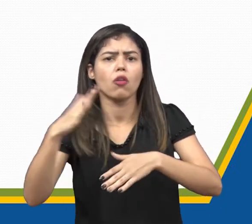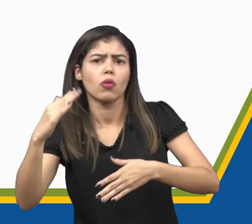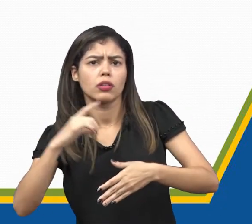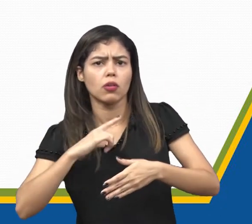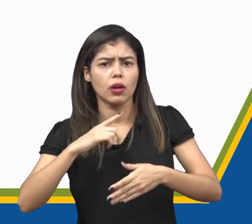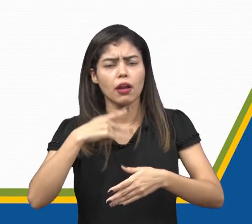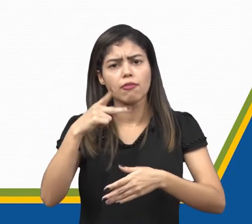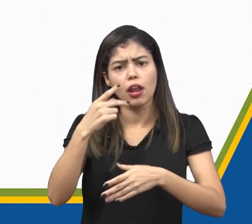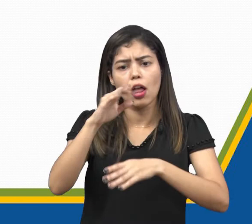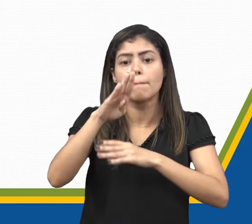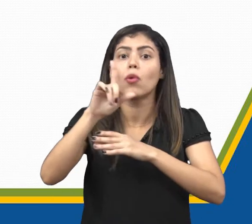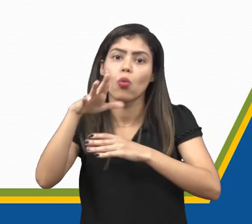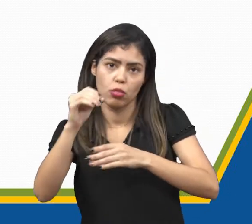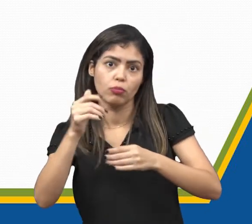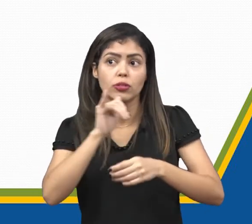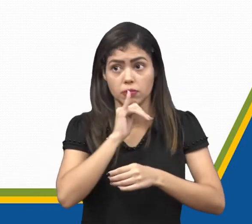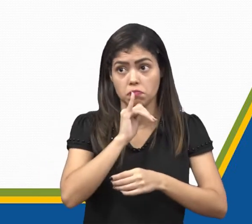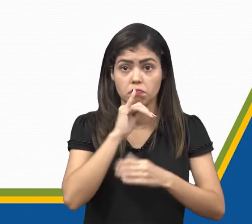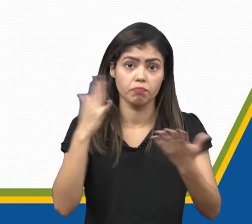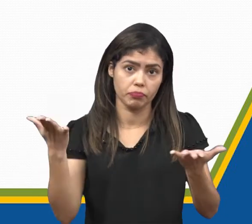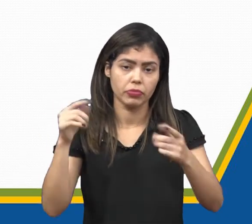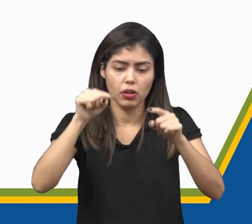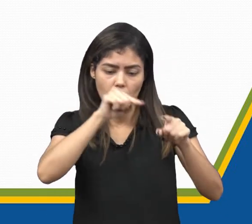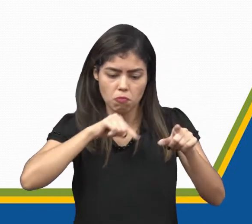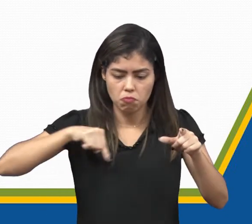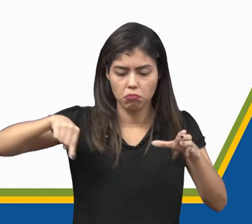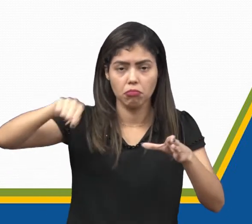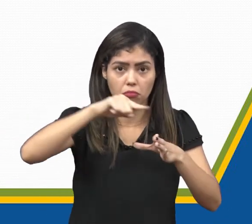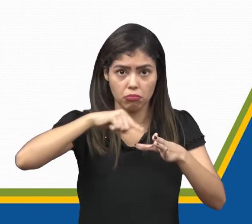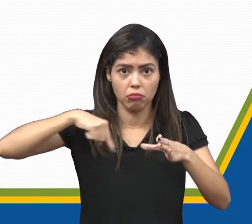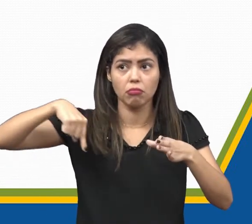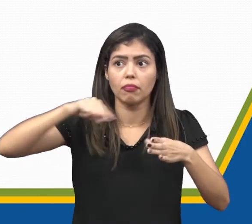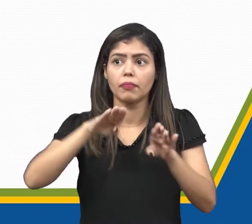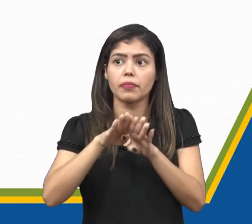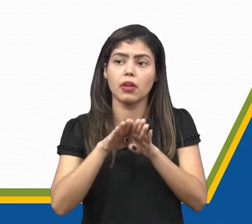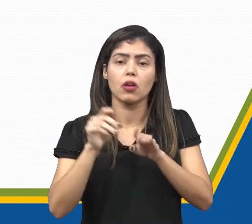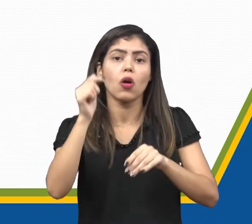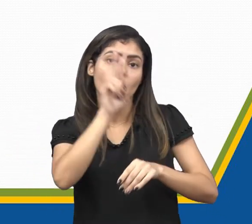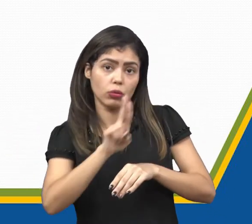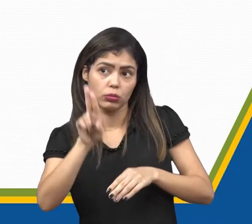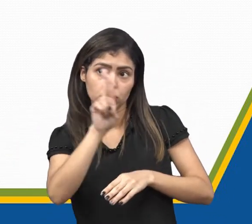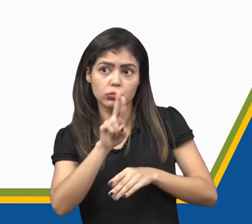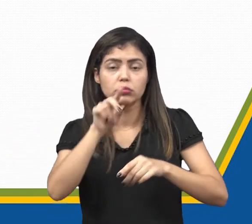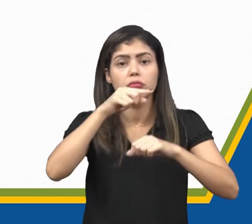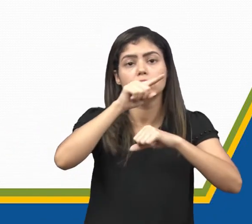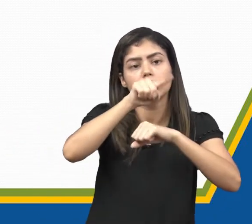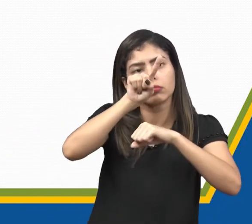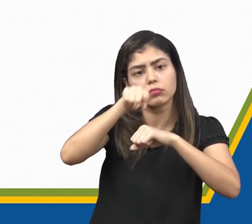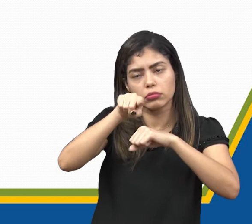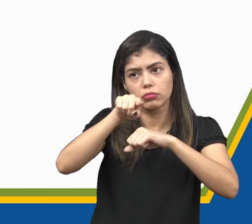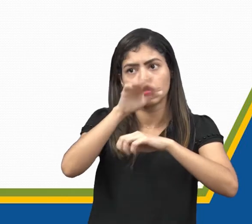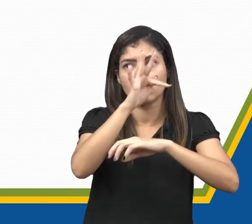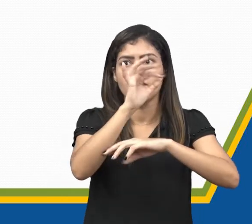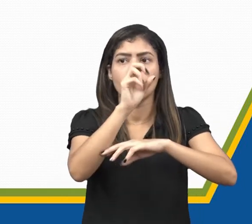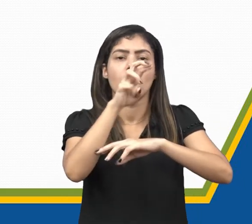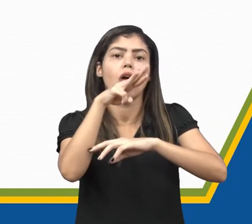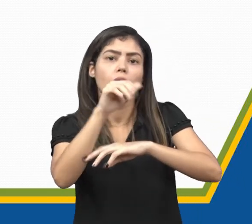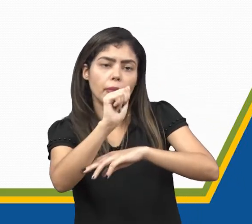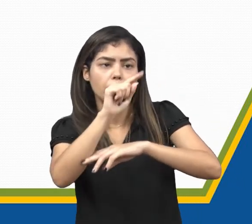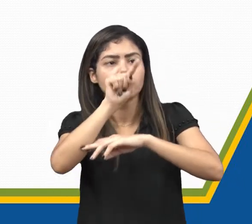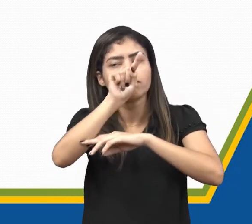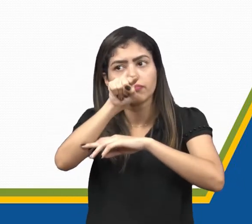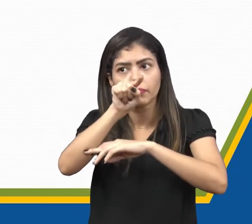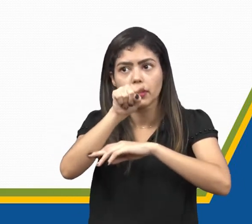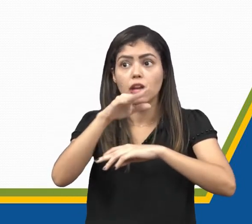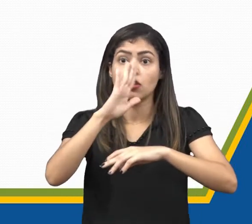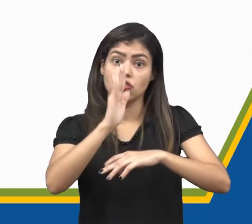referir à forma de bolo, por exemplo, ao molde da forma de bolo, eu uso acento circunflexo nessa palavra. Agora, quando eu quero me